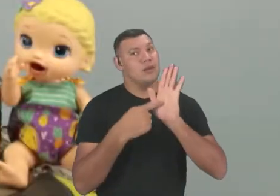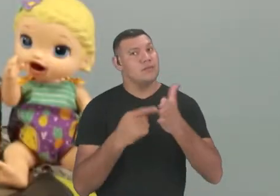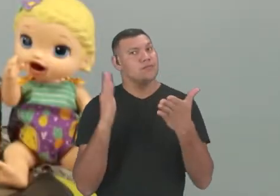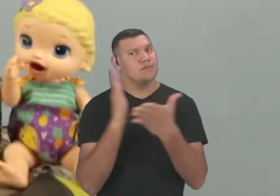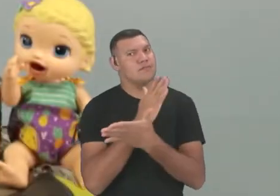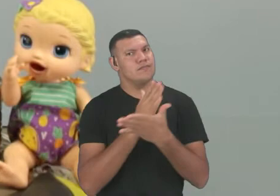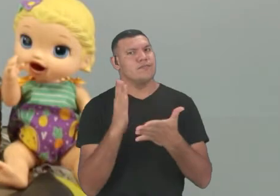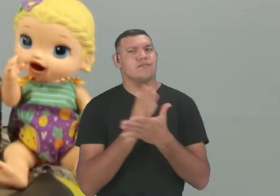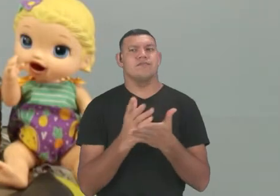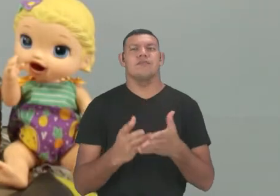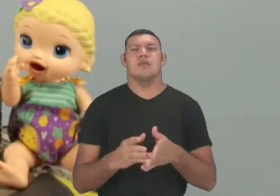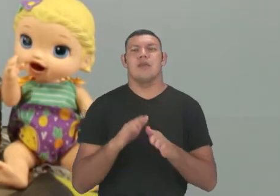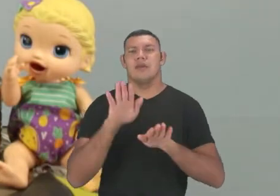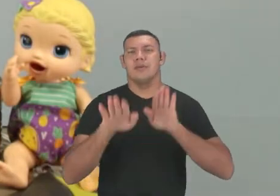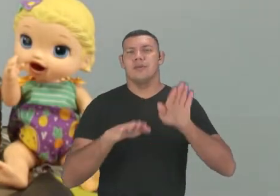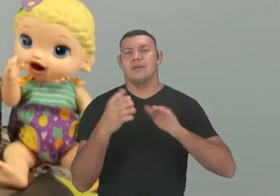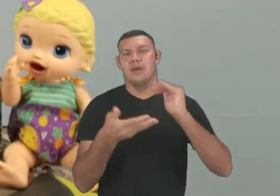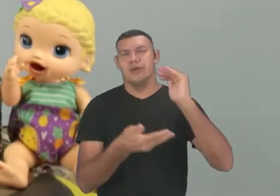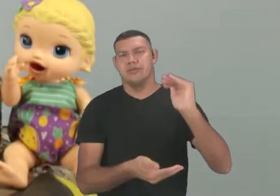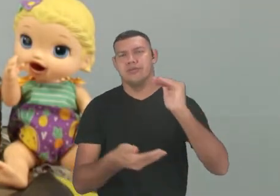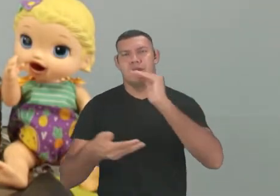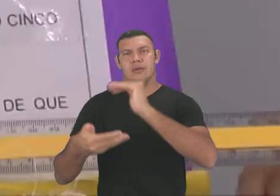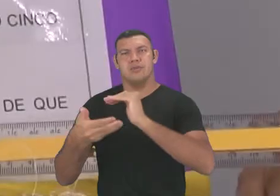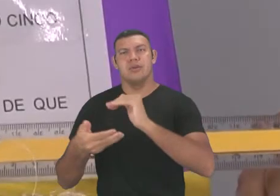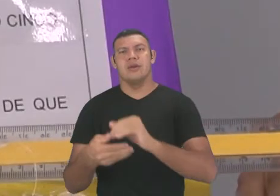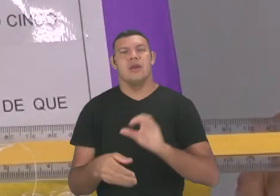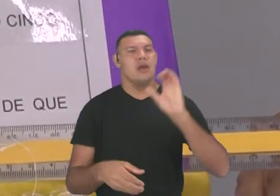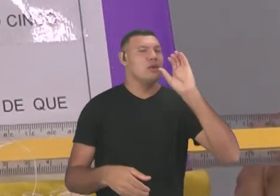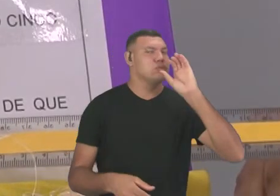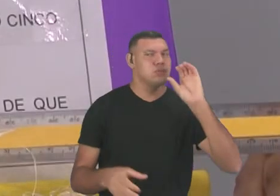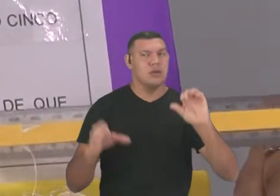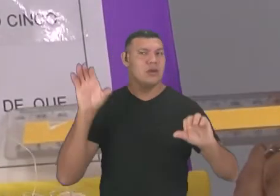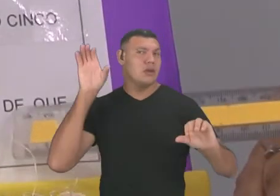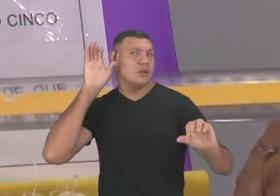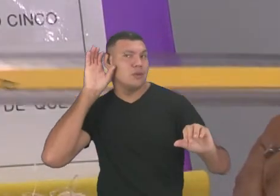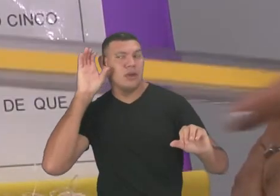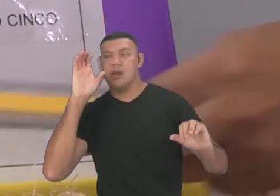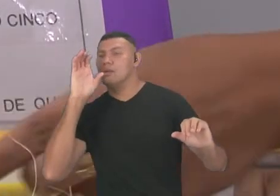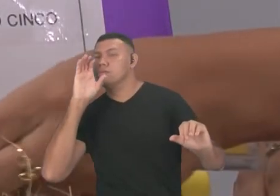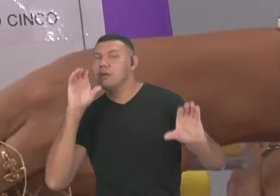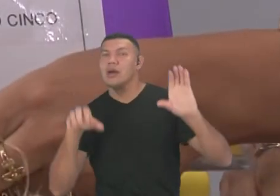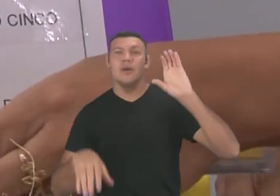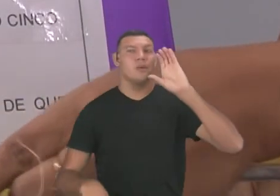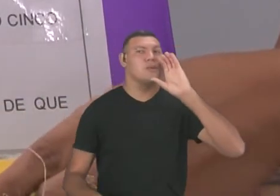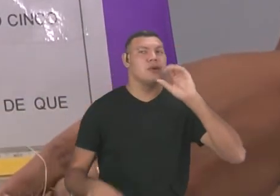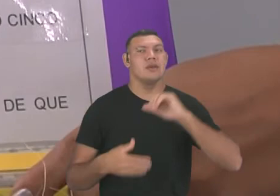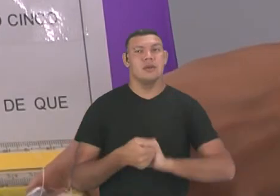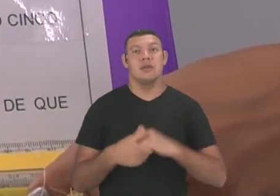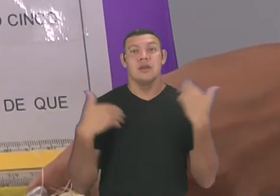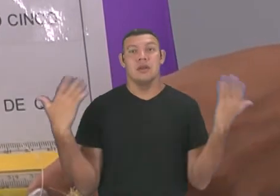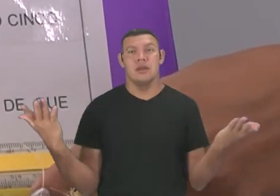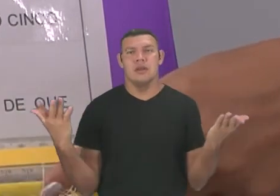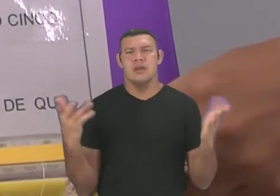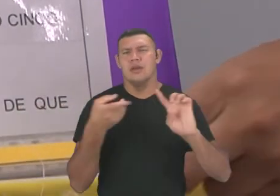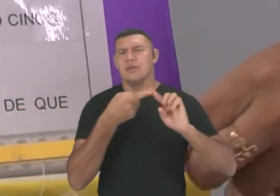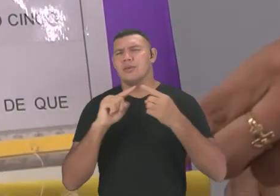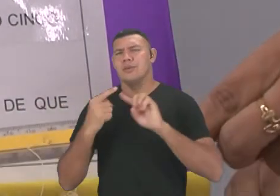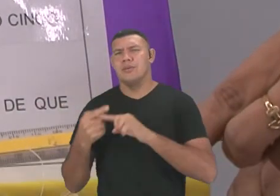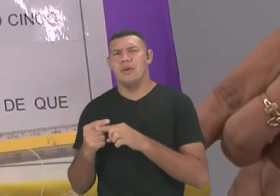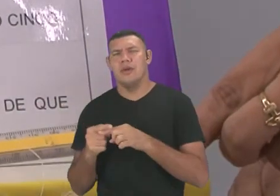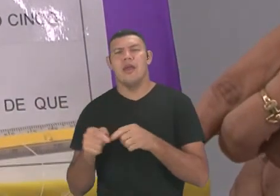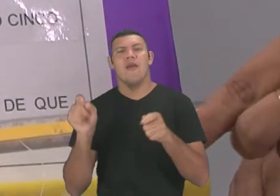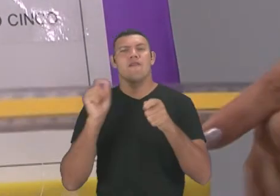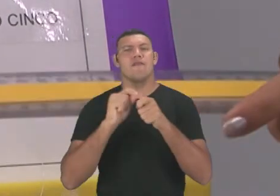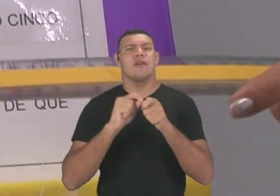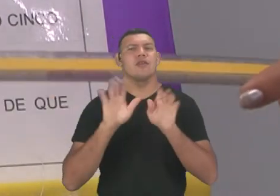Mostrei o pé de lado, o telefone sem fio, certo? Sabem de que materiais eles eram